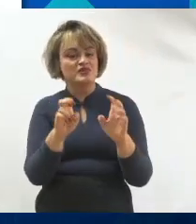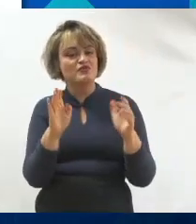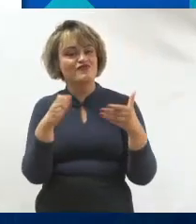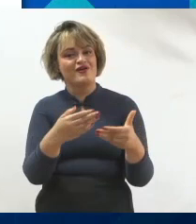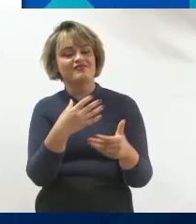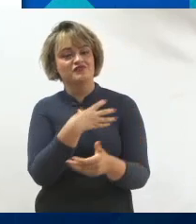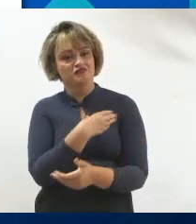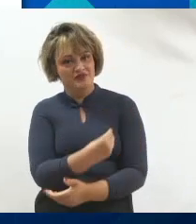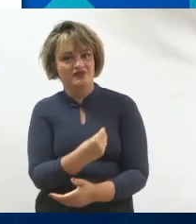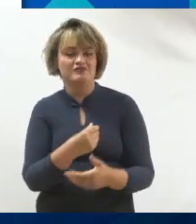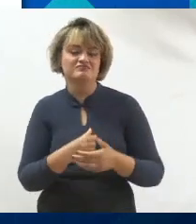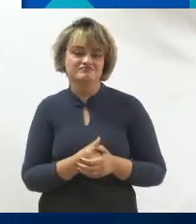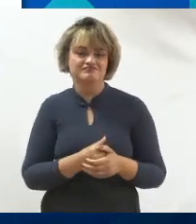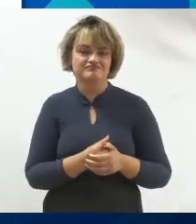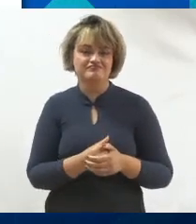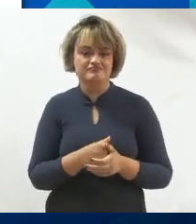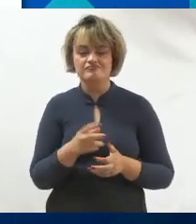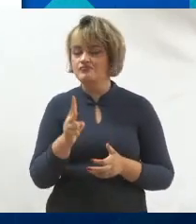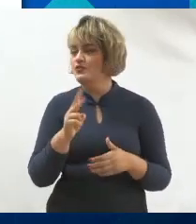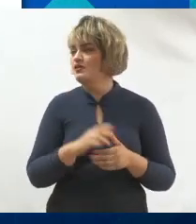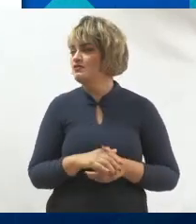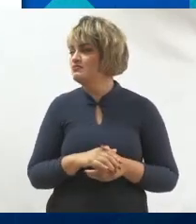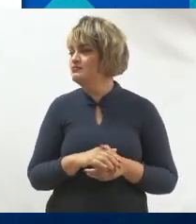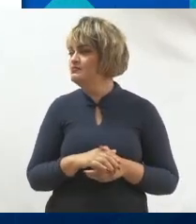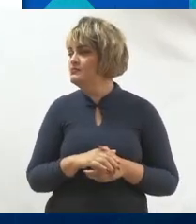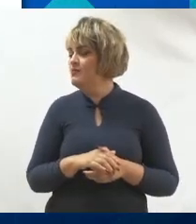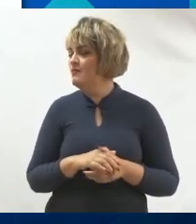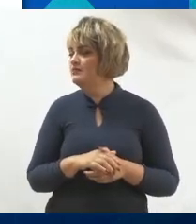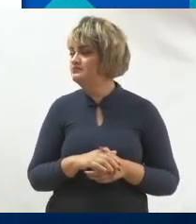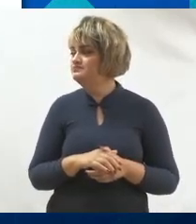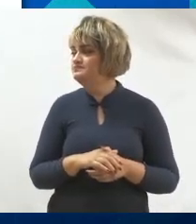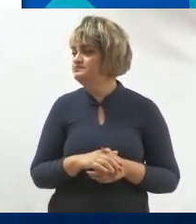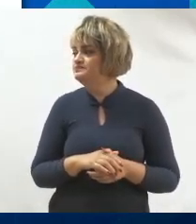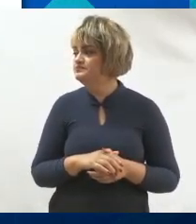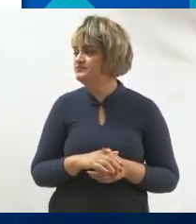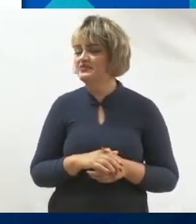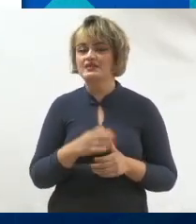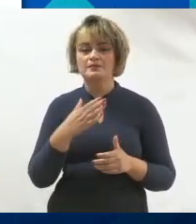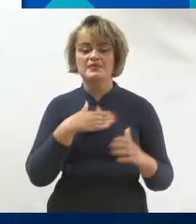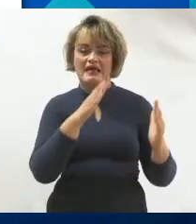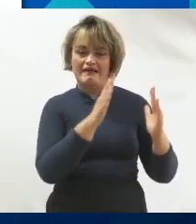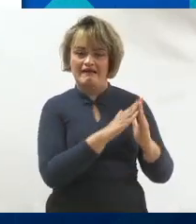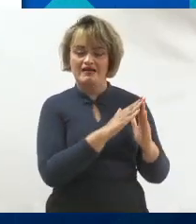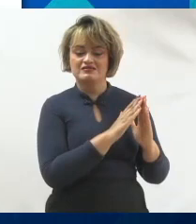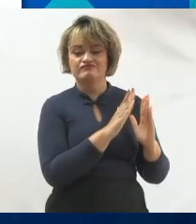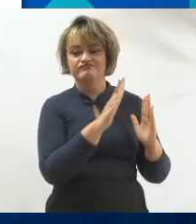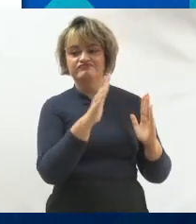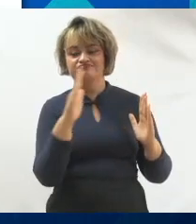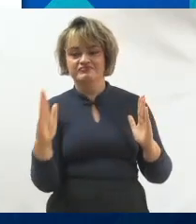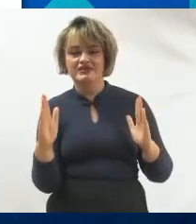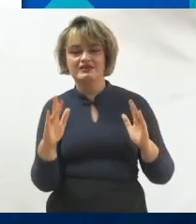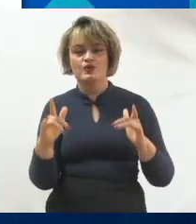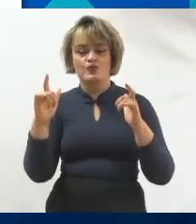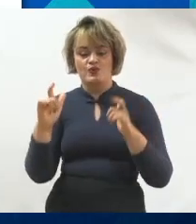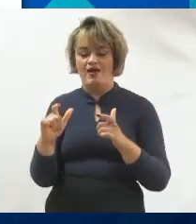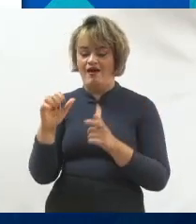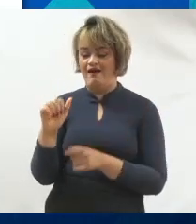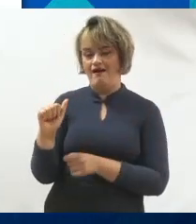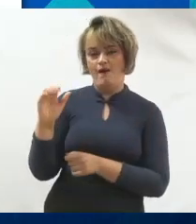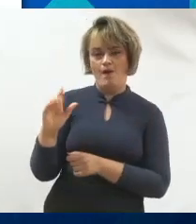filhos. Então, vamos continuar. Entre a minha casa e o destino final, eu passo pela Avenida Alberto Barros.